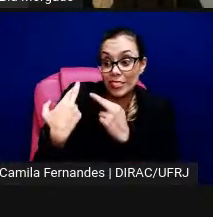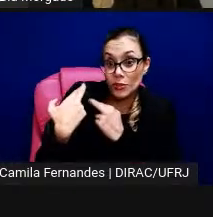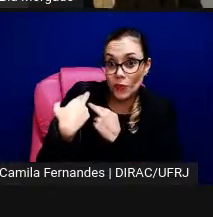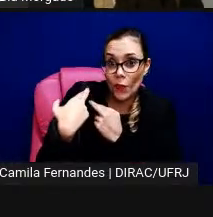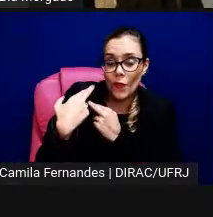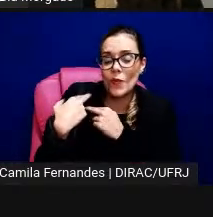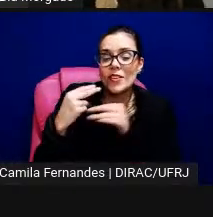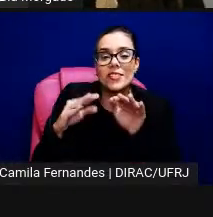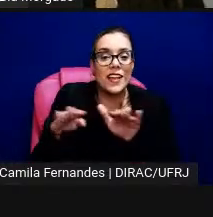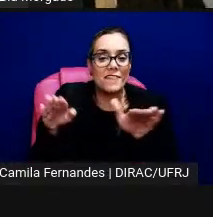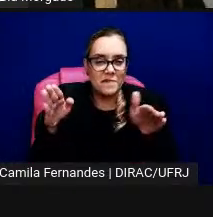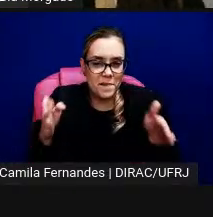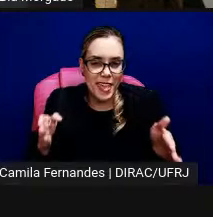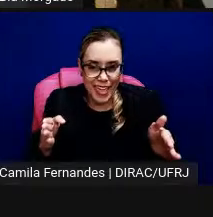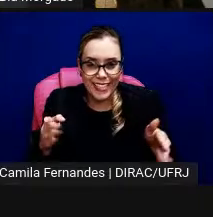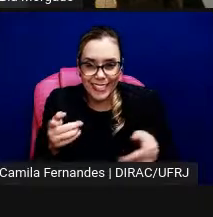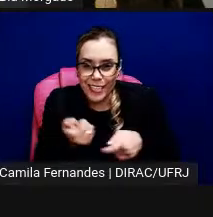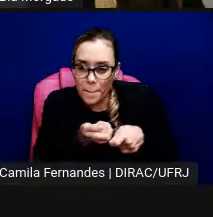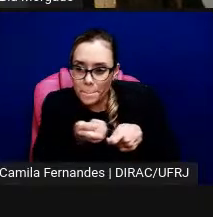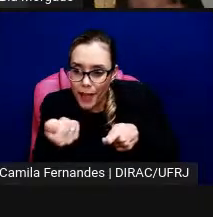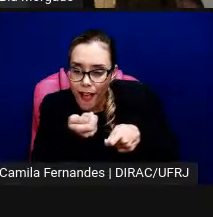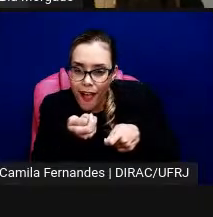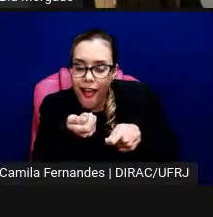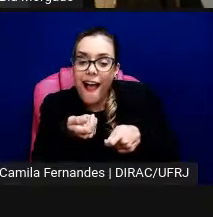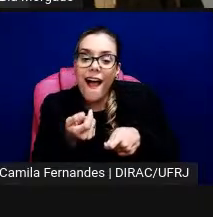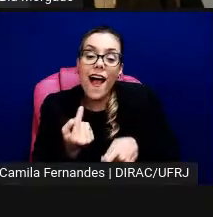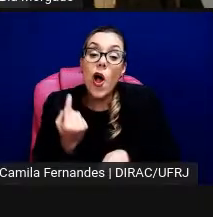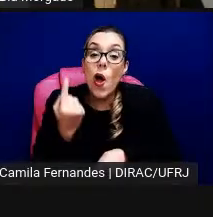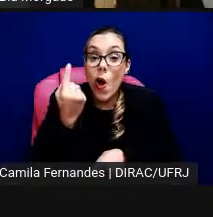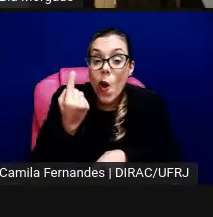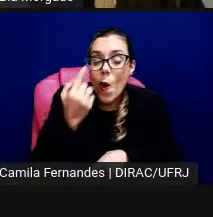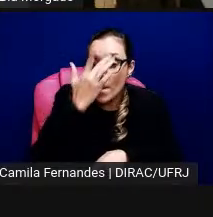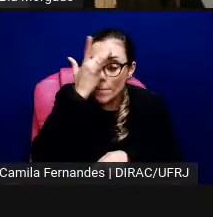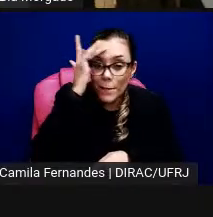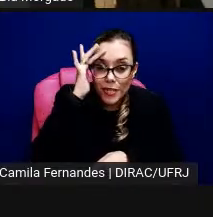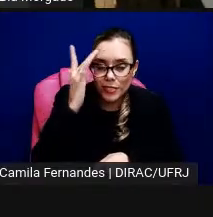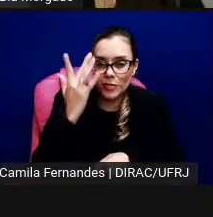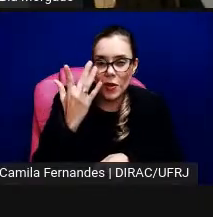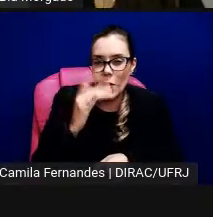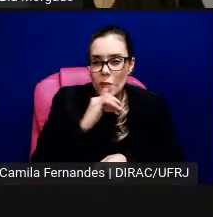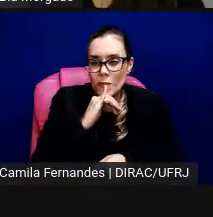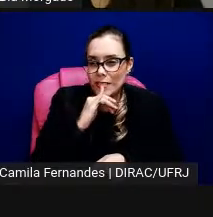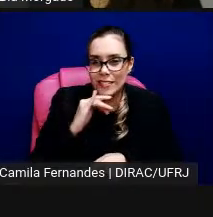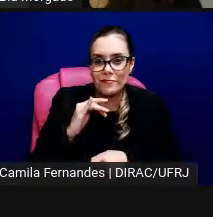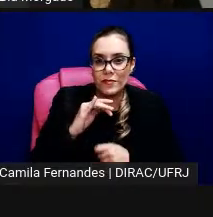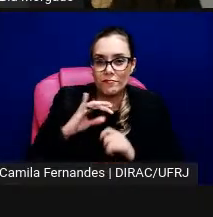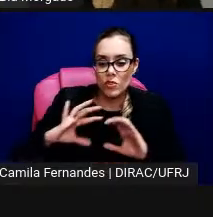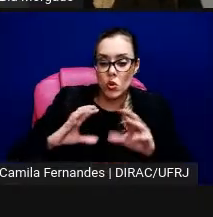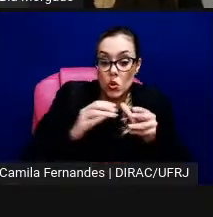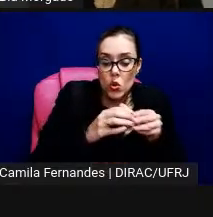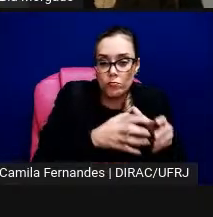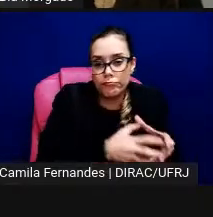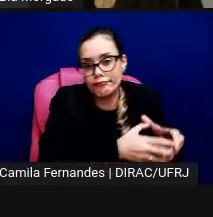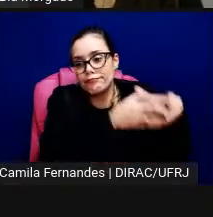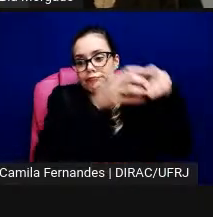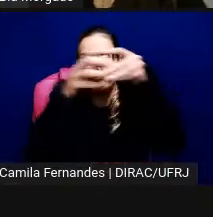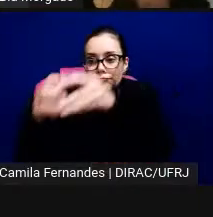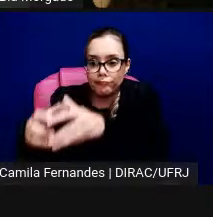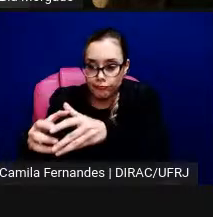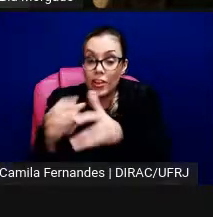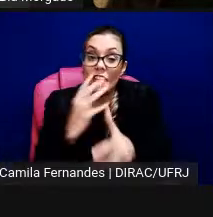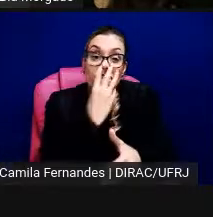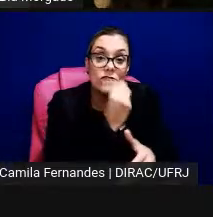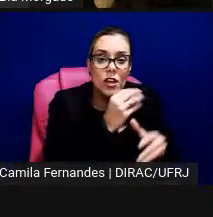olha dessa pessoal que vem na van só uma vez em dois meses de exposição uma pessoa veio jogar